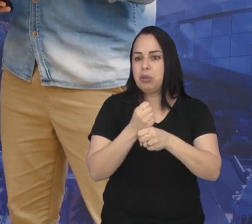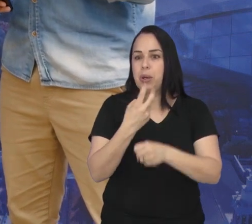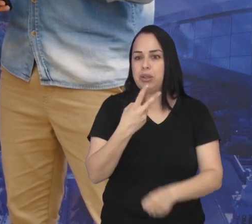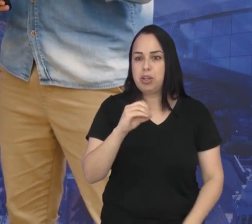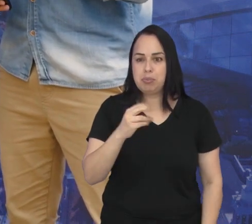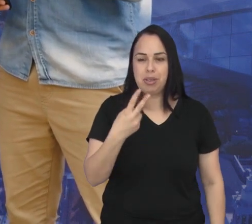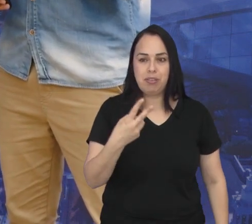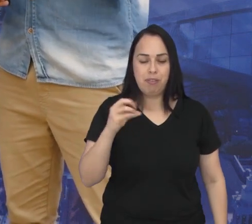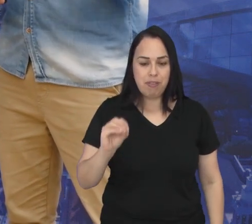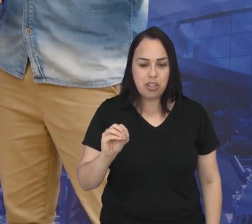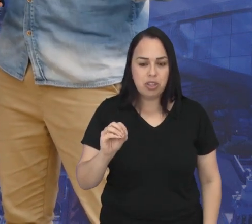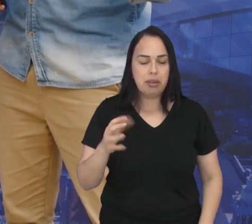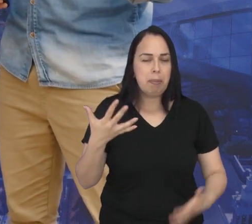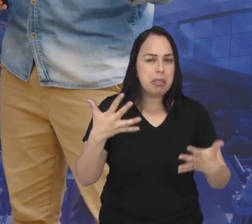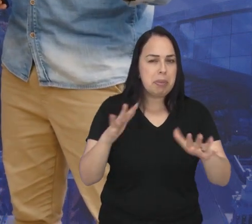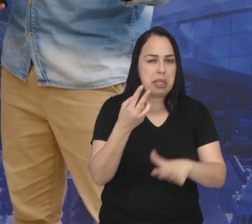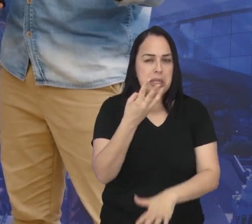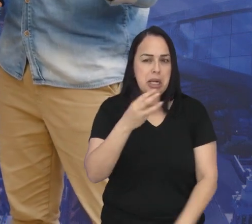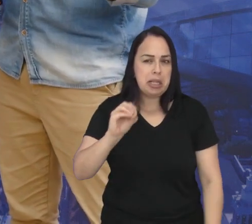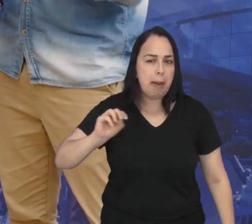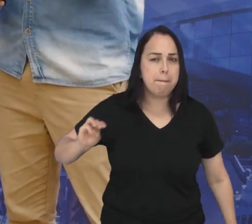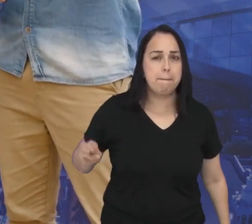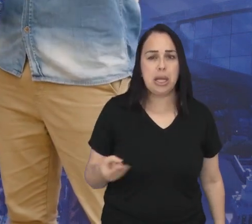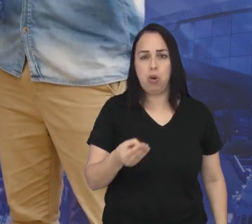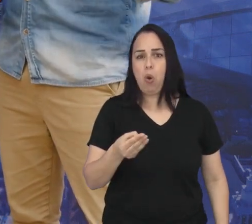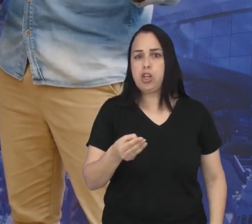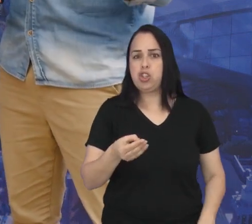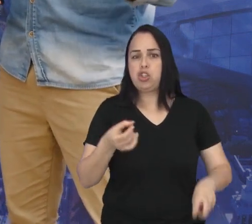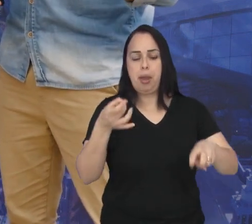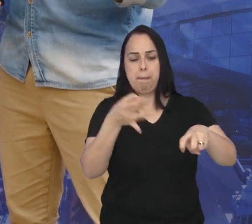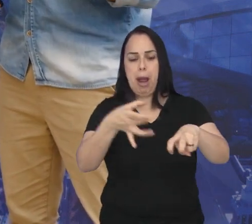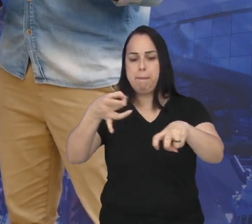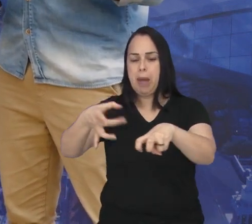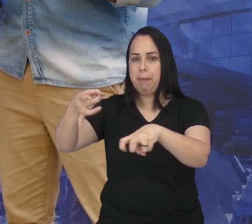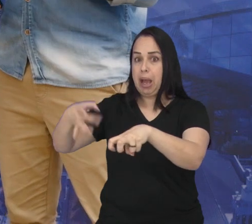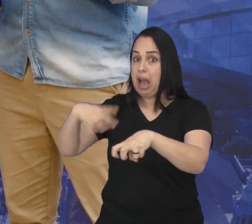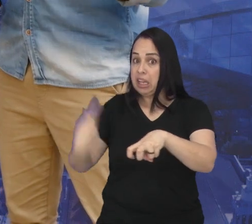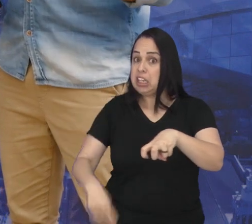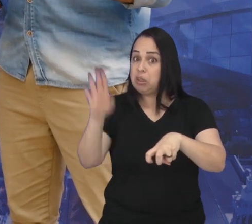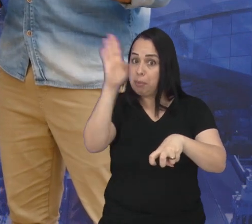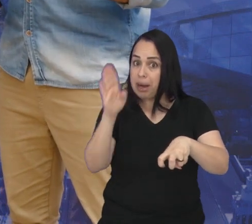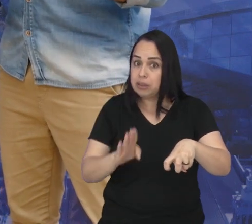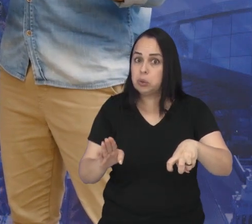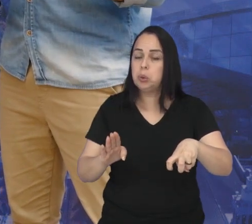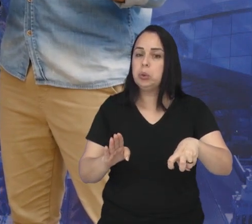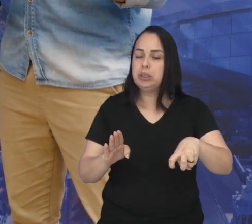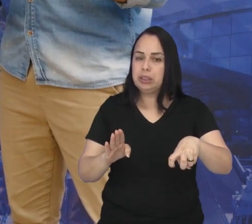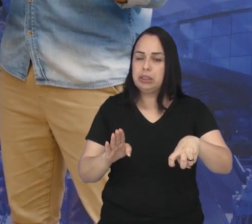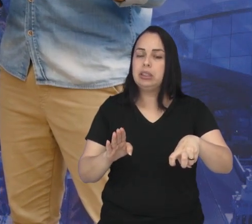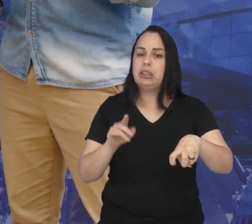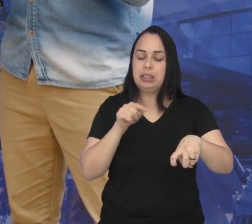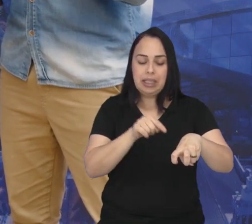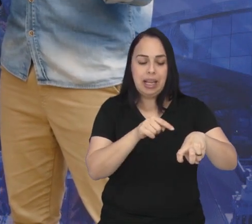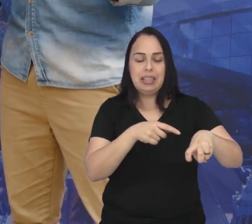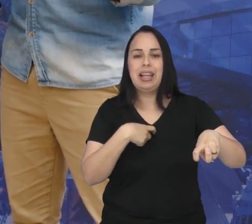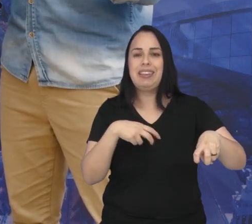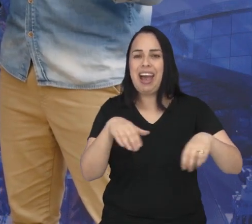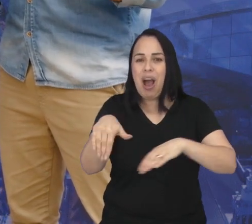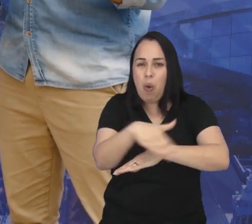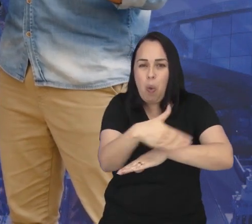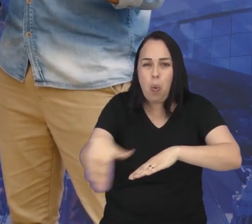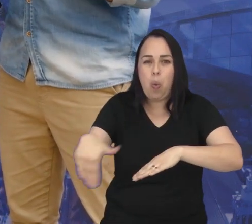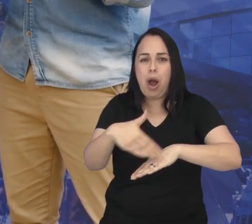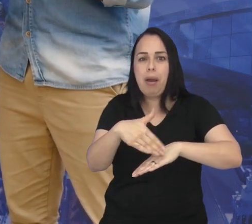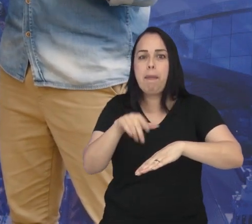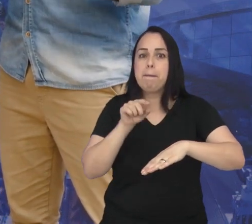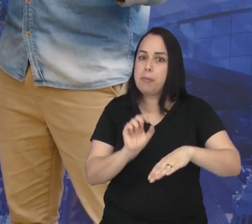cerca de 30 milhões de animais abandonados pelo Brasil inteiro. São muitos animais e eles causam, quando eles estão na rua, sem